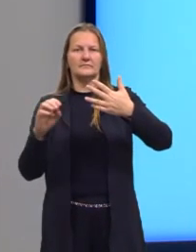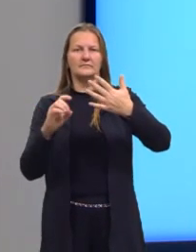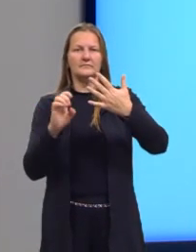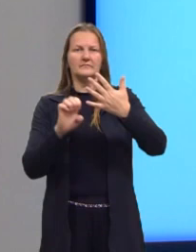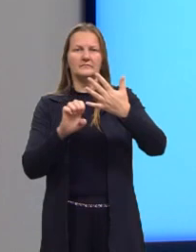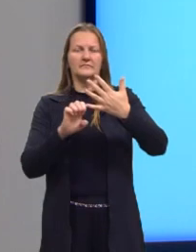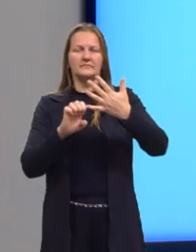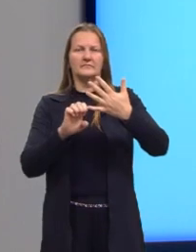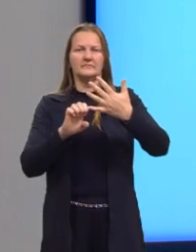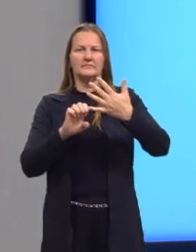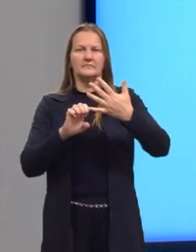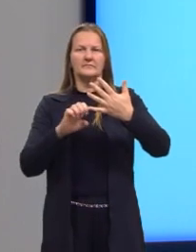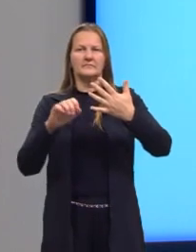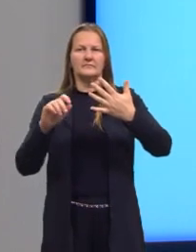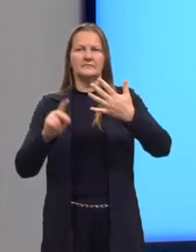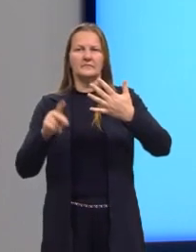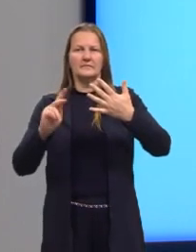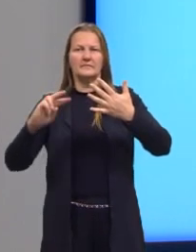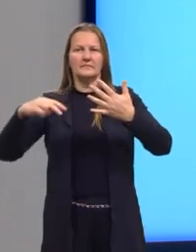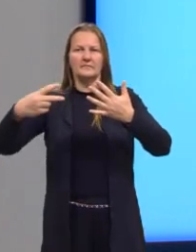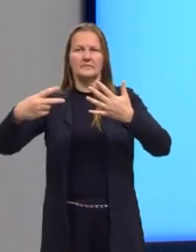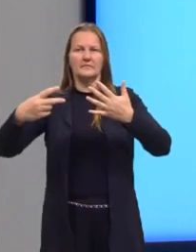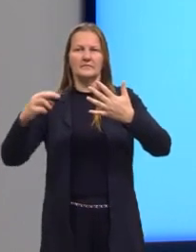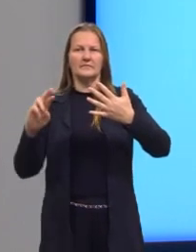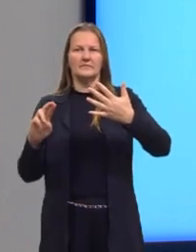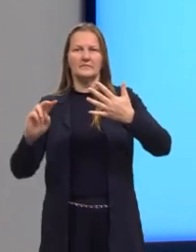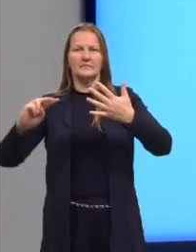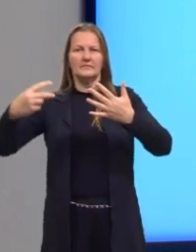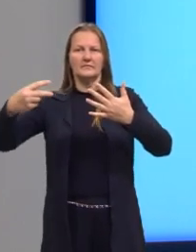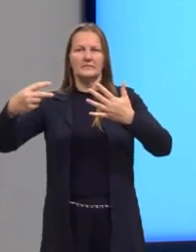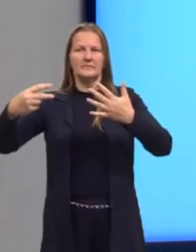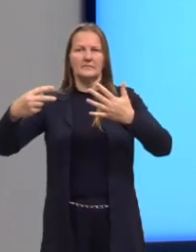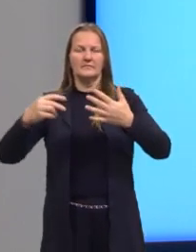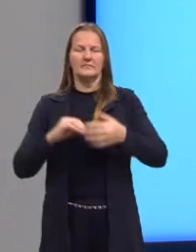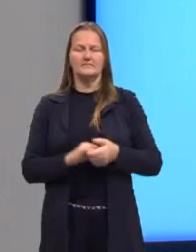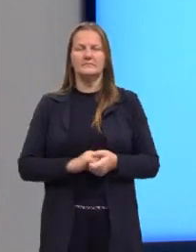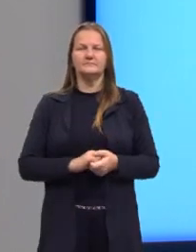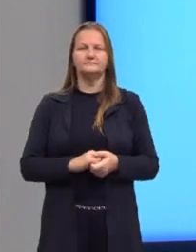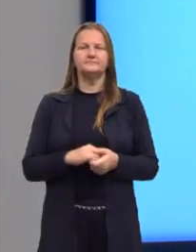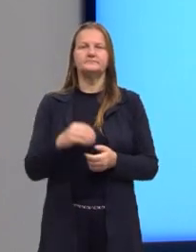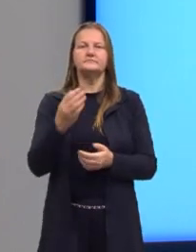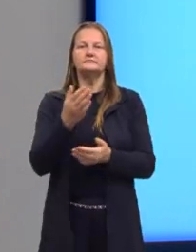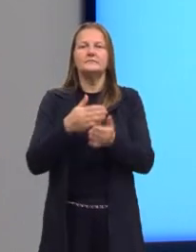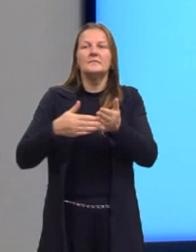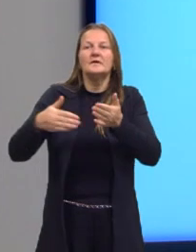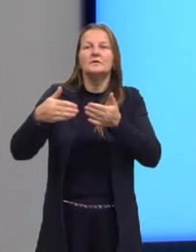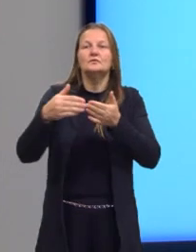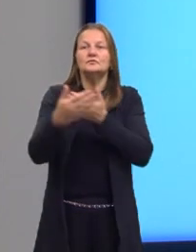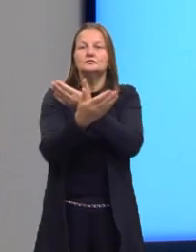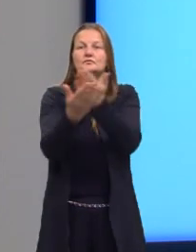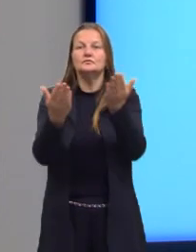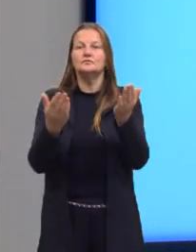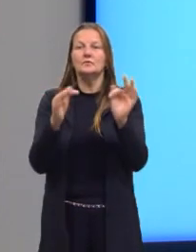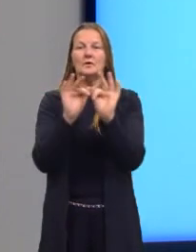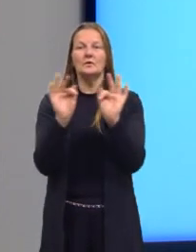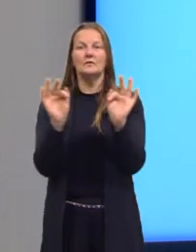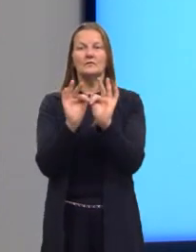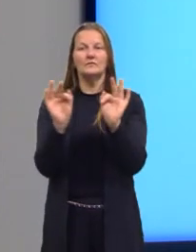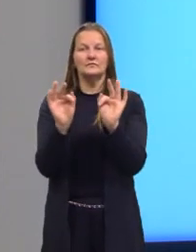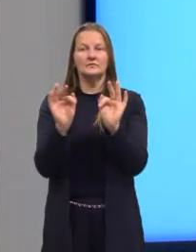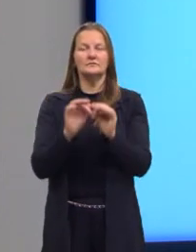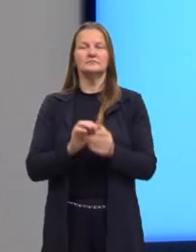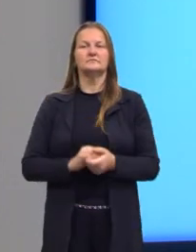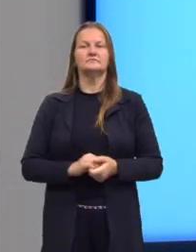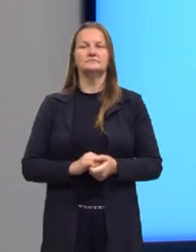E letra E, K², R². Então nós temos aí uma função que nós